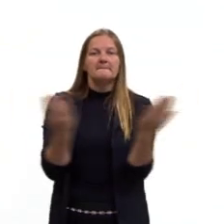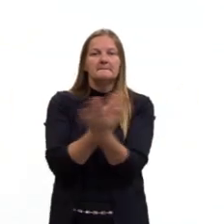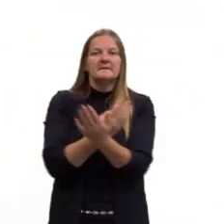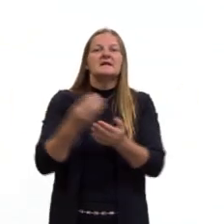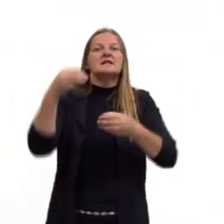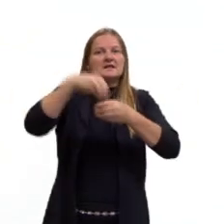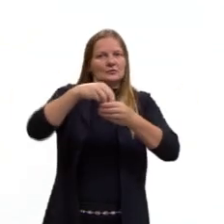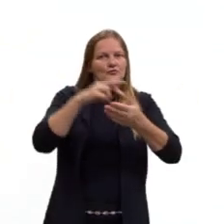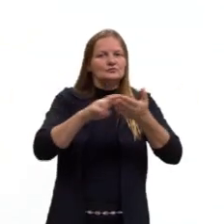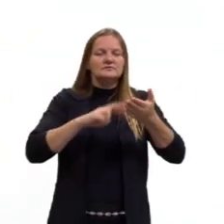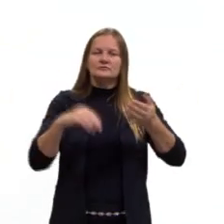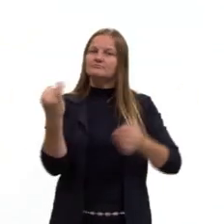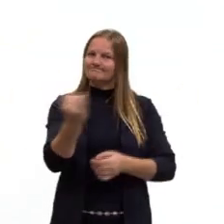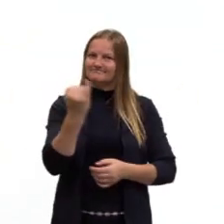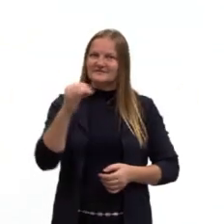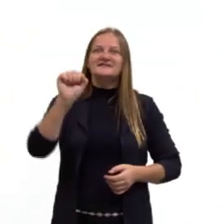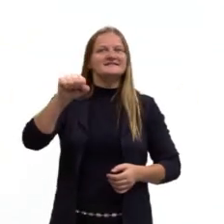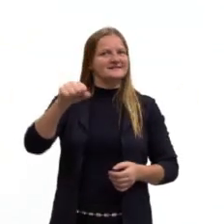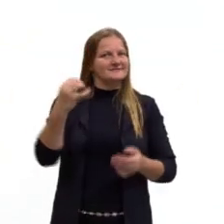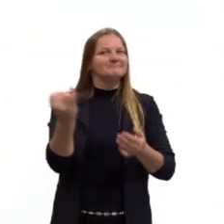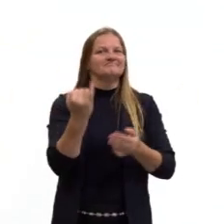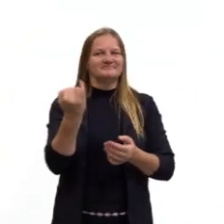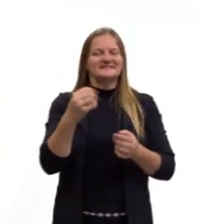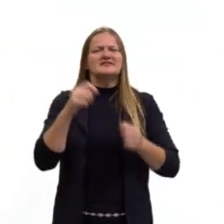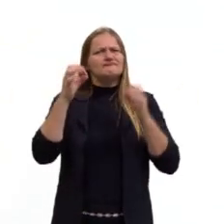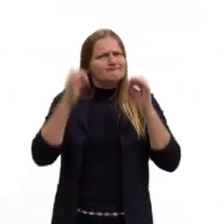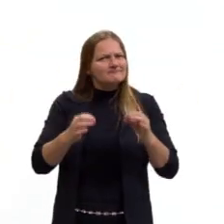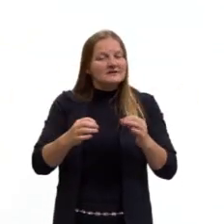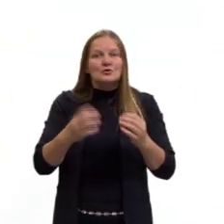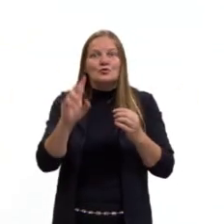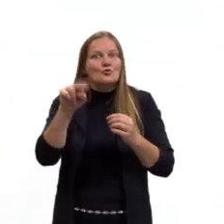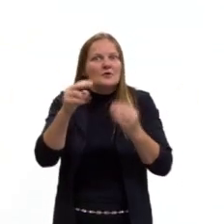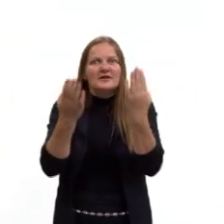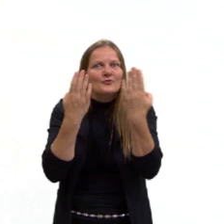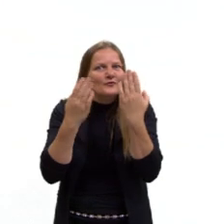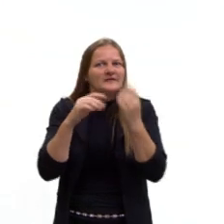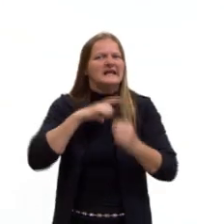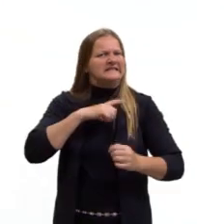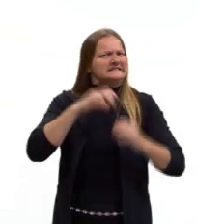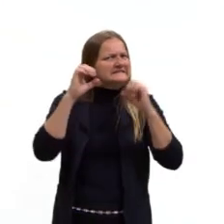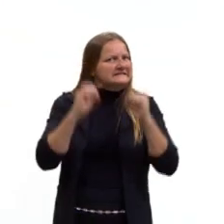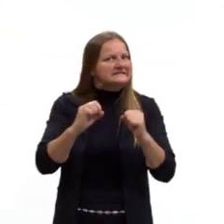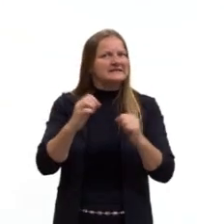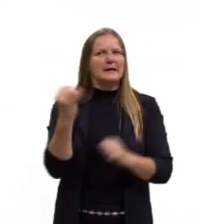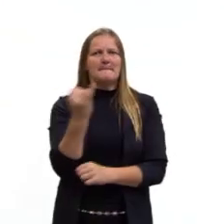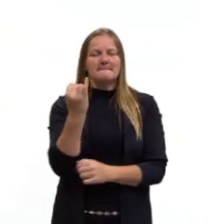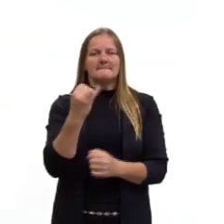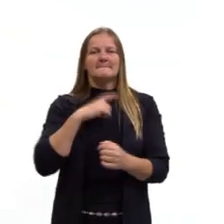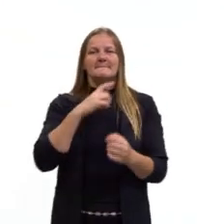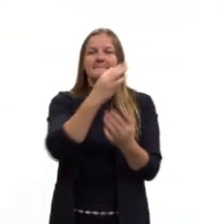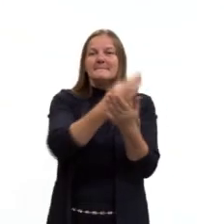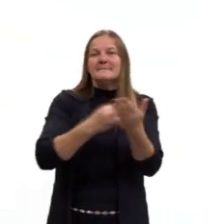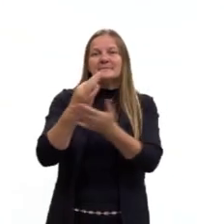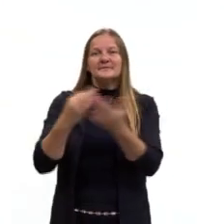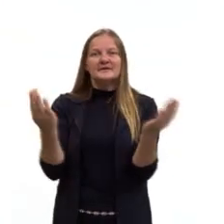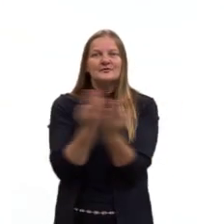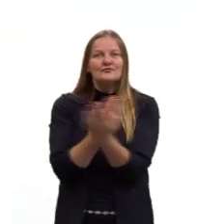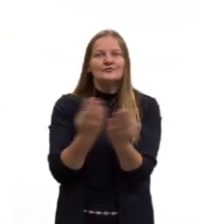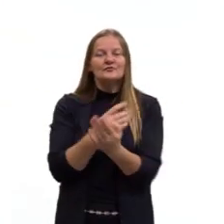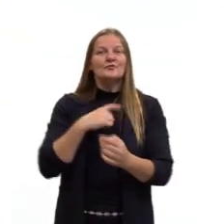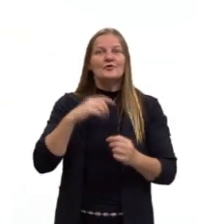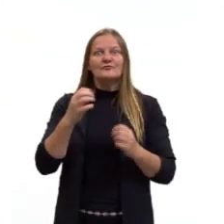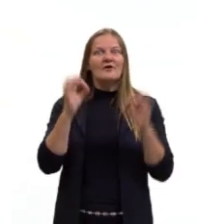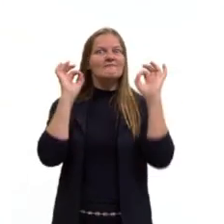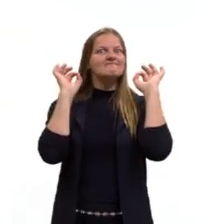é importante? Sim, com certeza. Porque sem a intertextualidade, eu não consigo essa